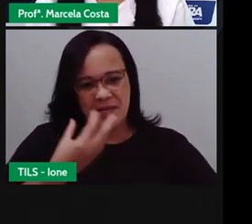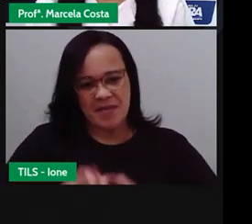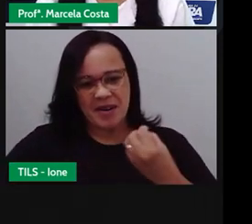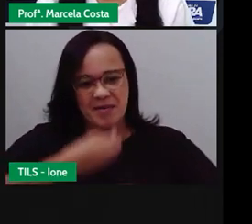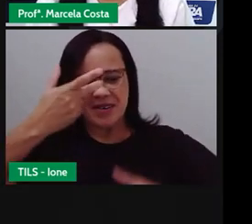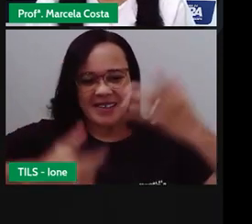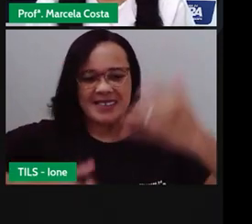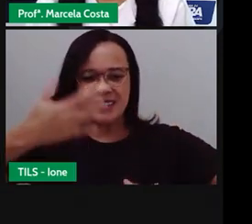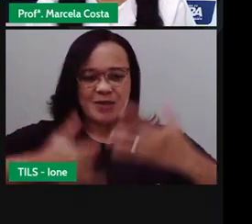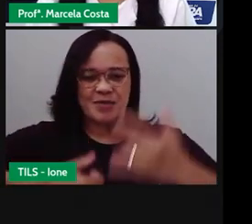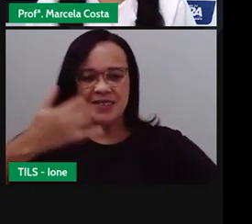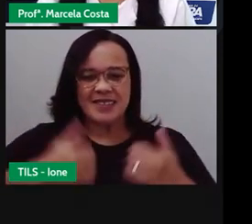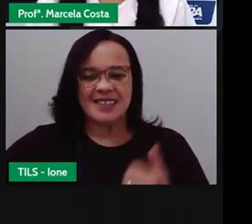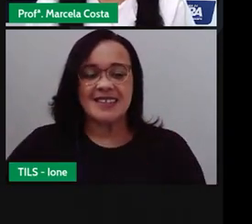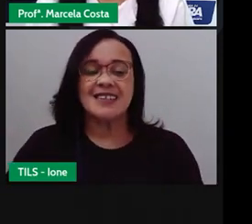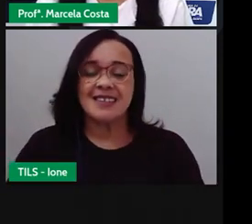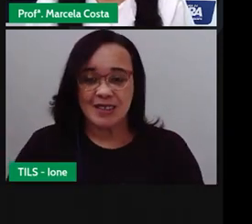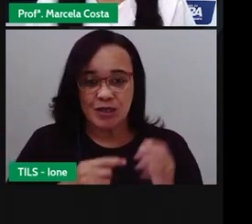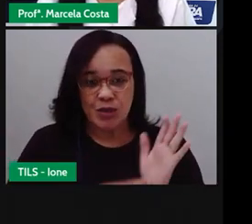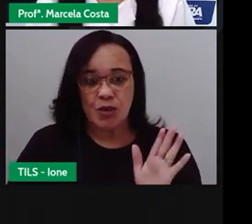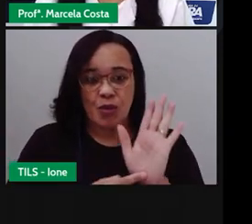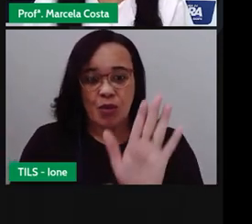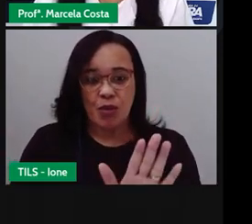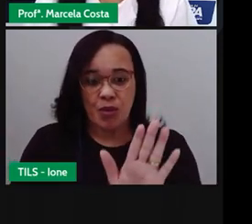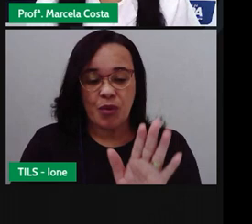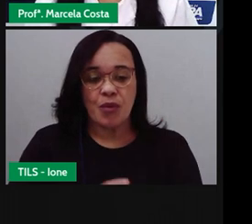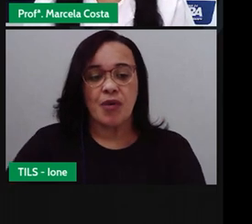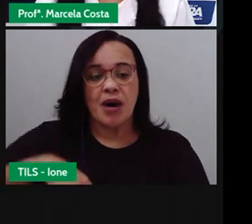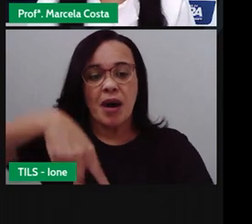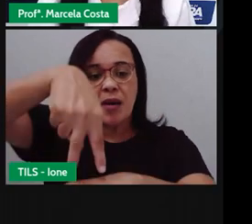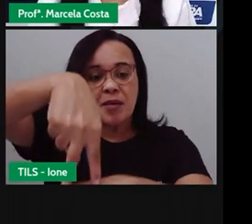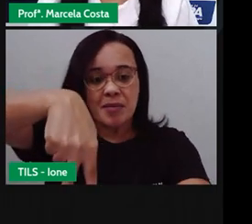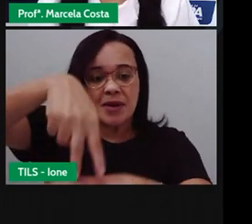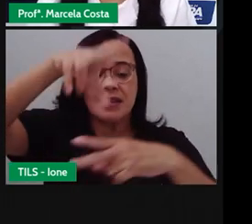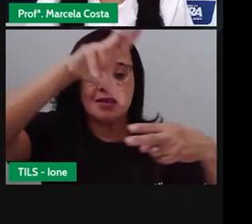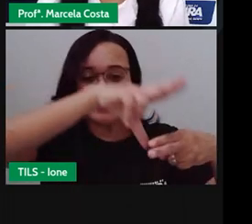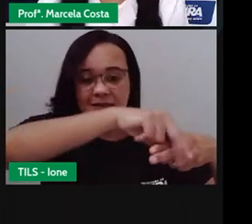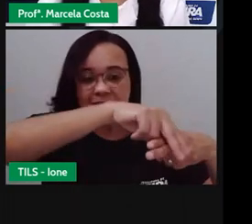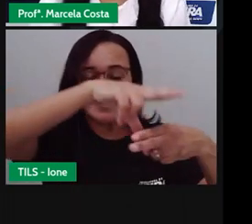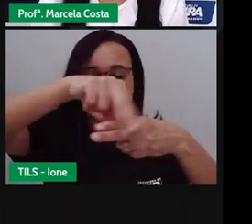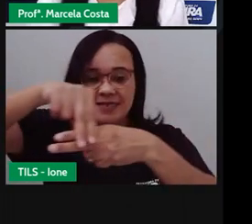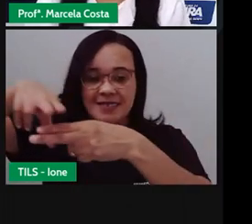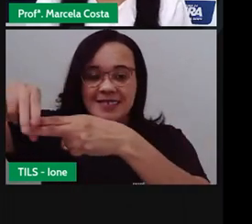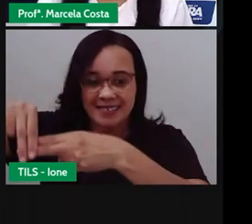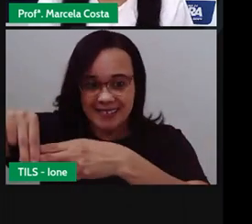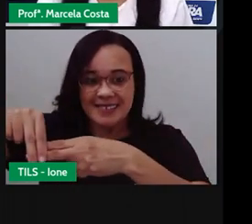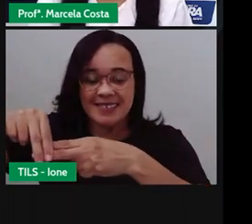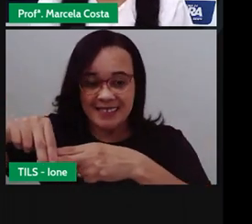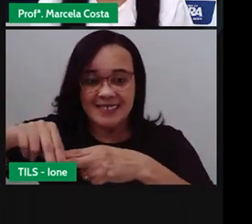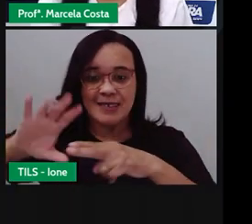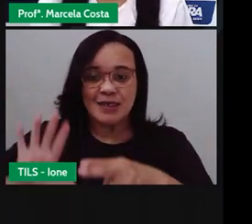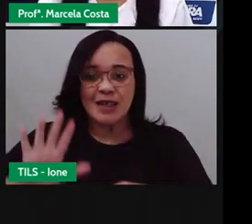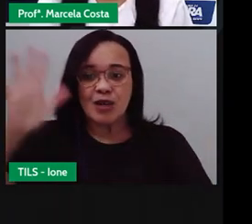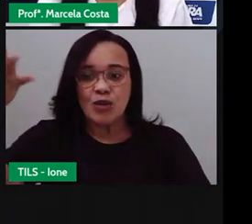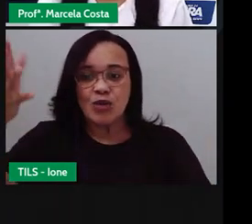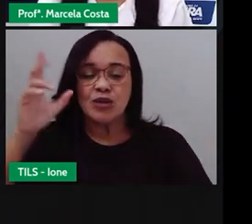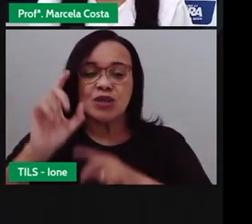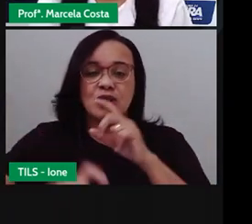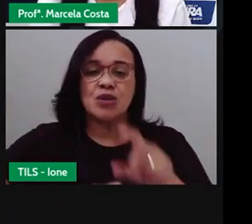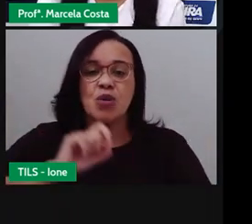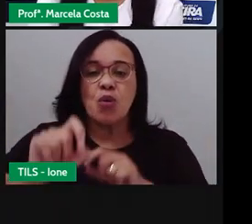desse Cordel, esse, apresentando o Cordel. e essa é o Cordel da Só que aconteceu lá na Clique Espiritual.